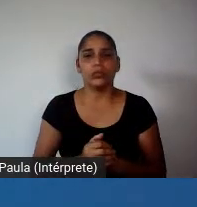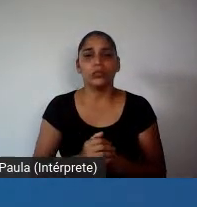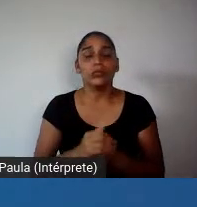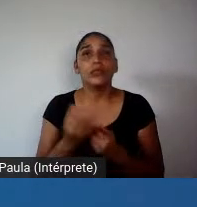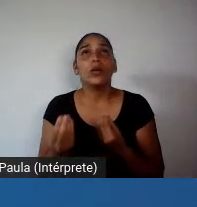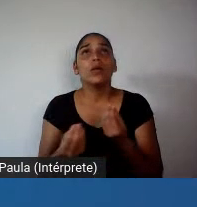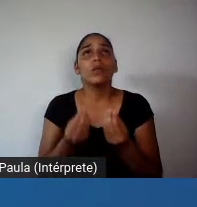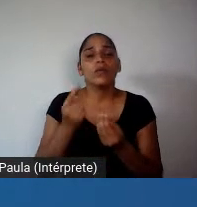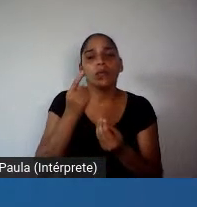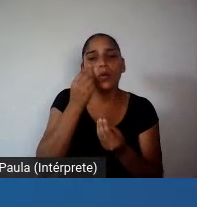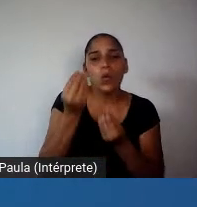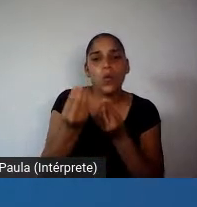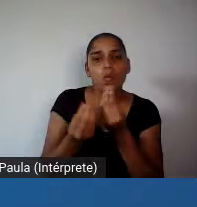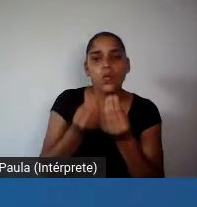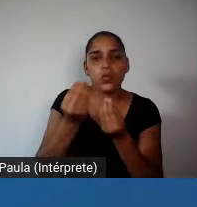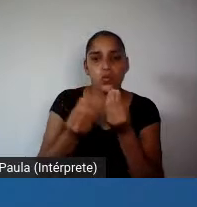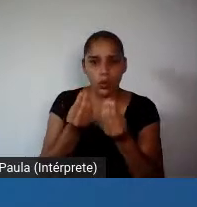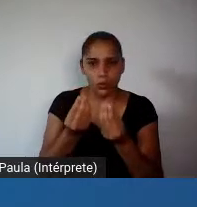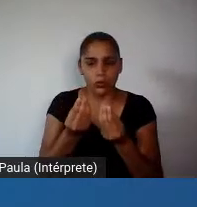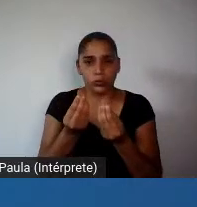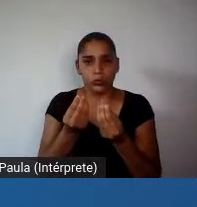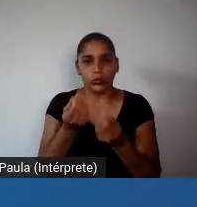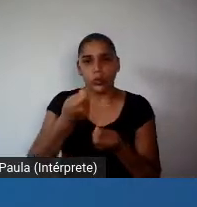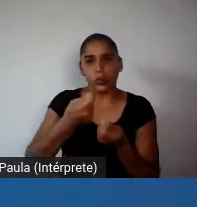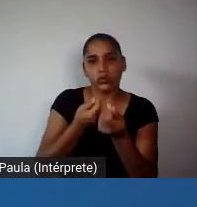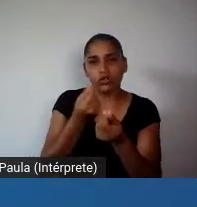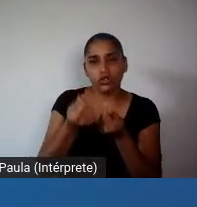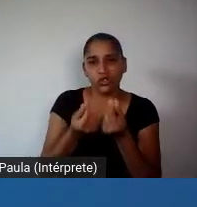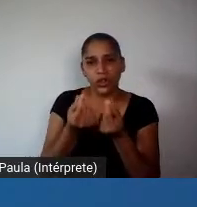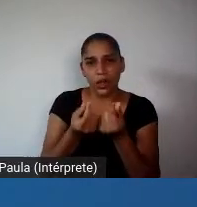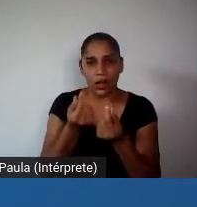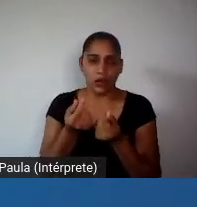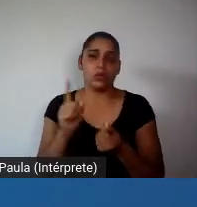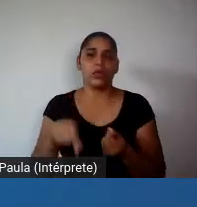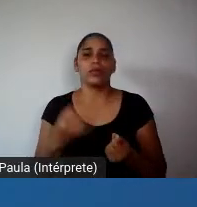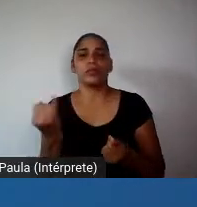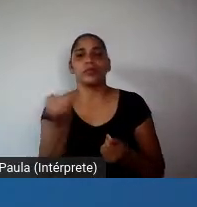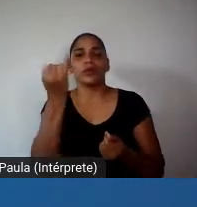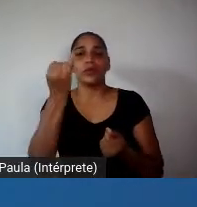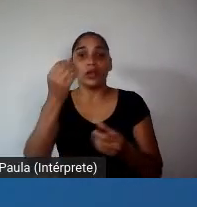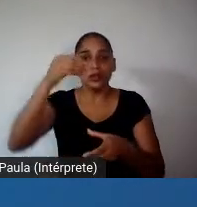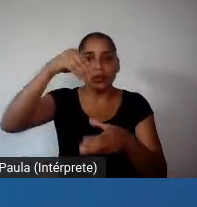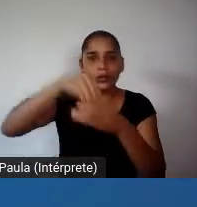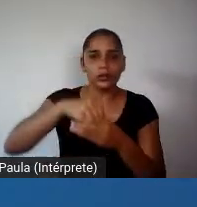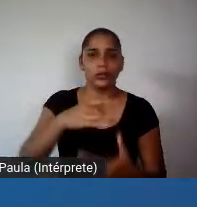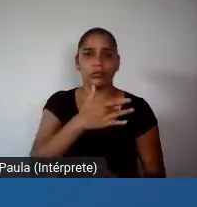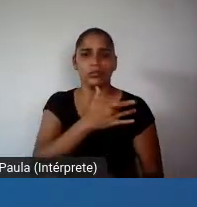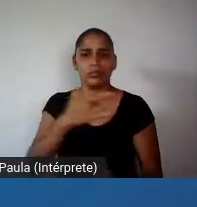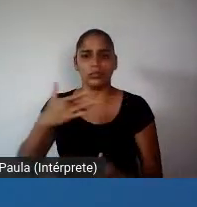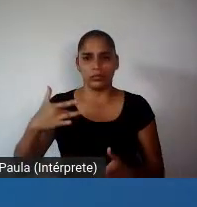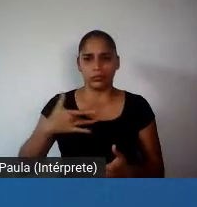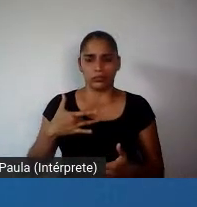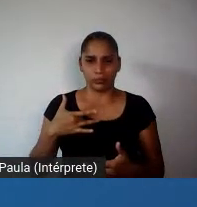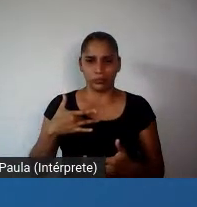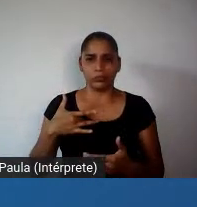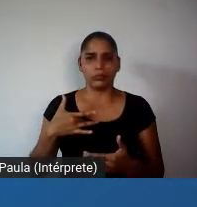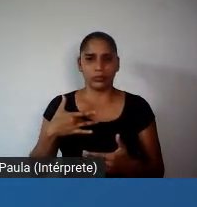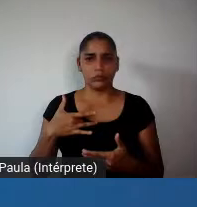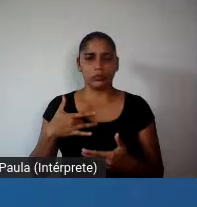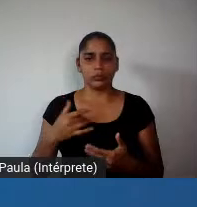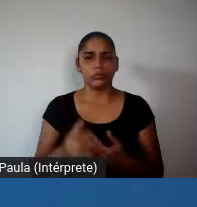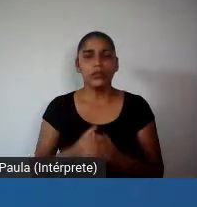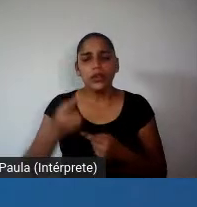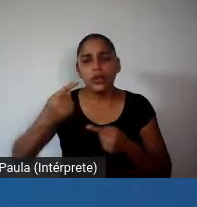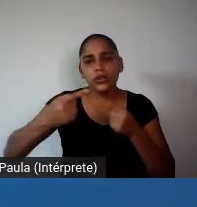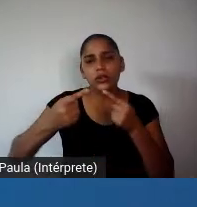está vendo o capital em plena operação no campo da saúde. E aí há um diálogo, e é talvez o que eu trate